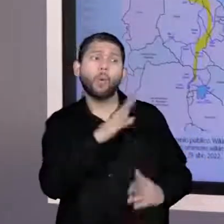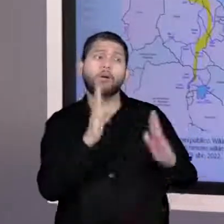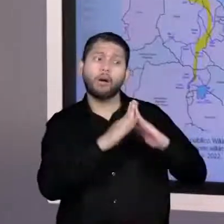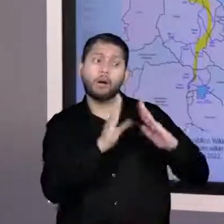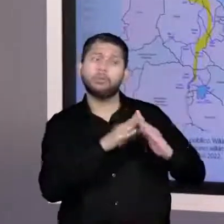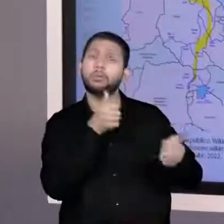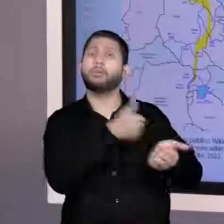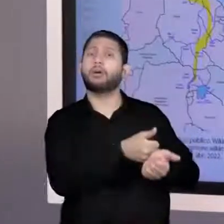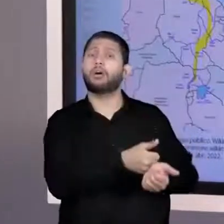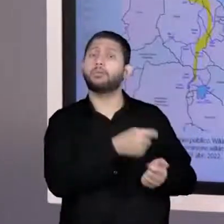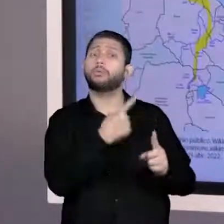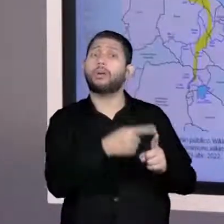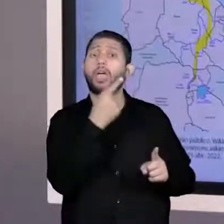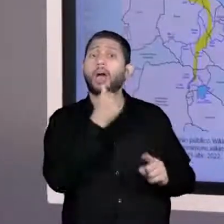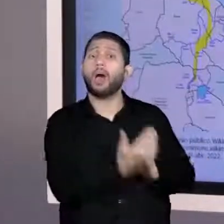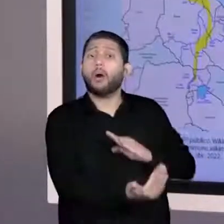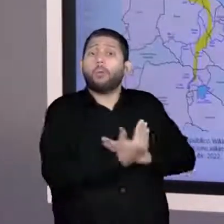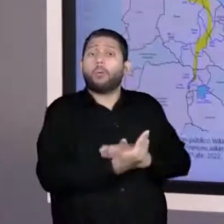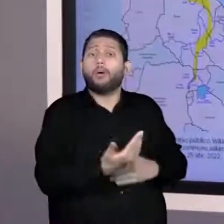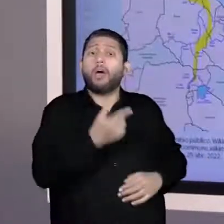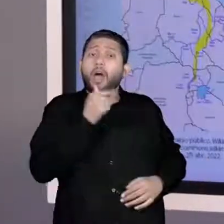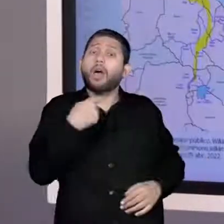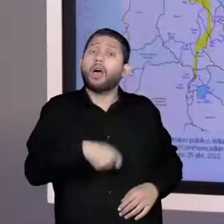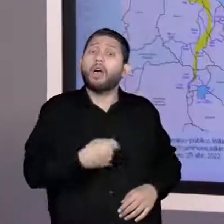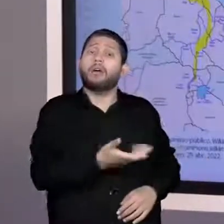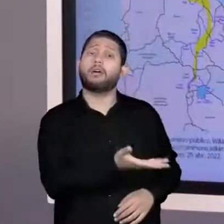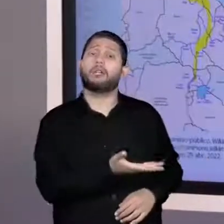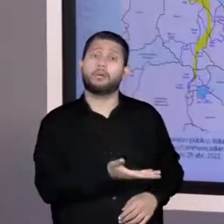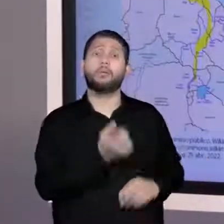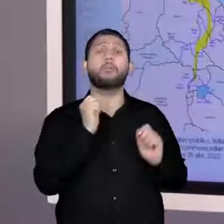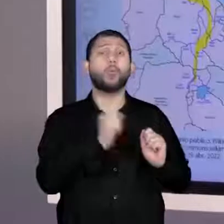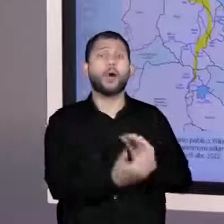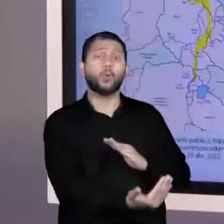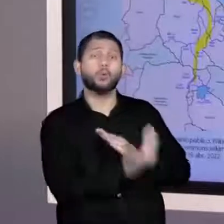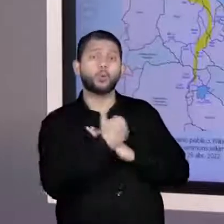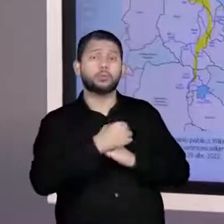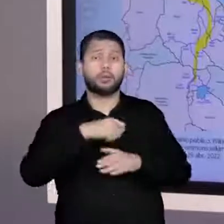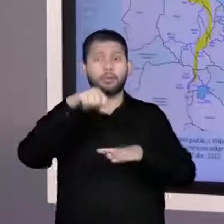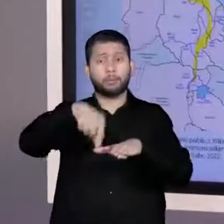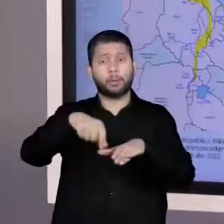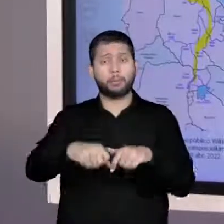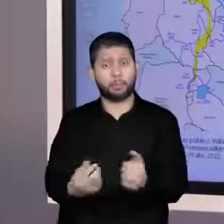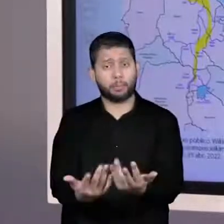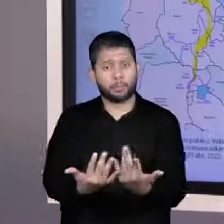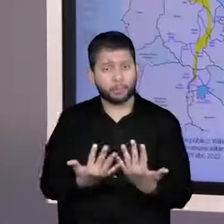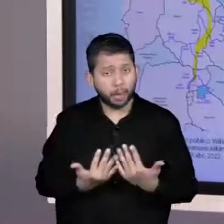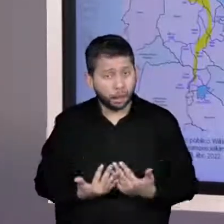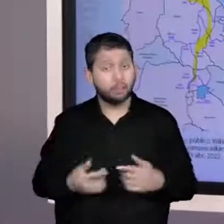água em abundância, podendo tanto utilizá-la na agricultura como no